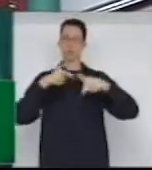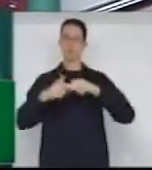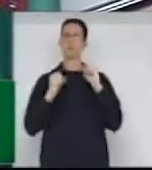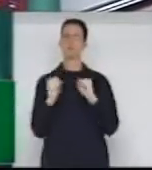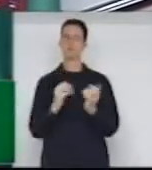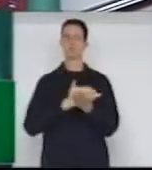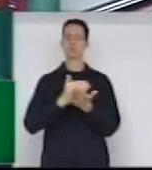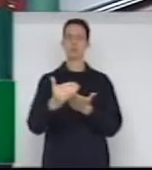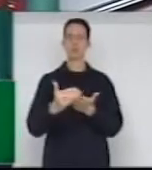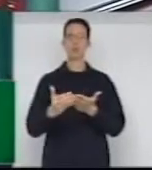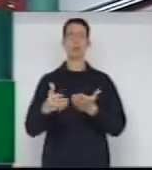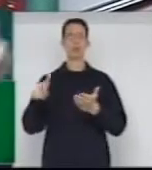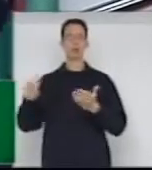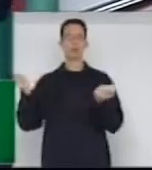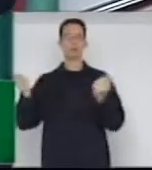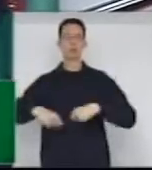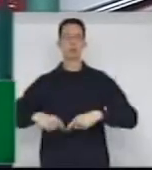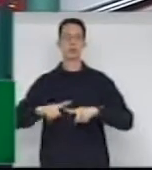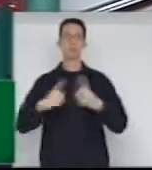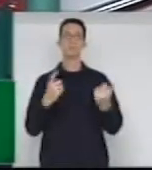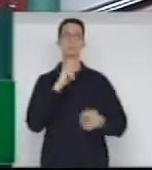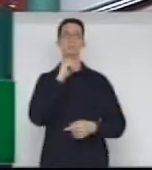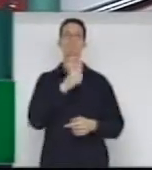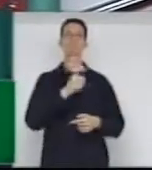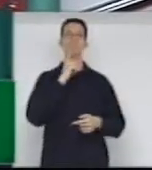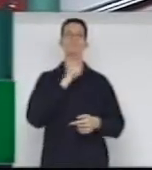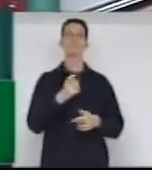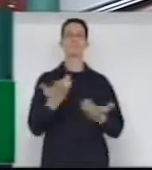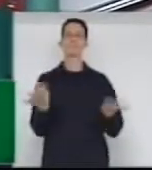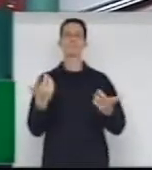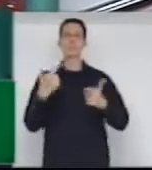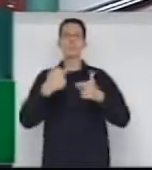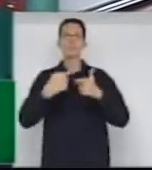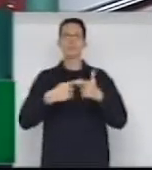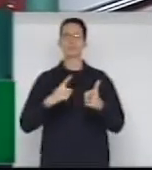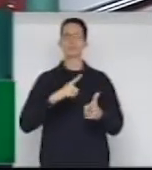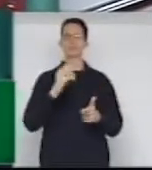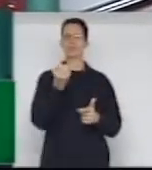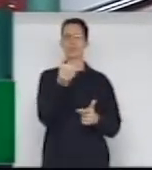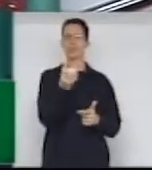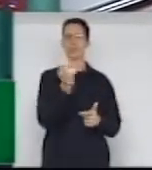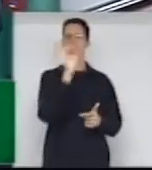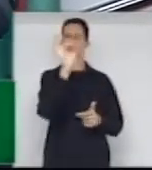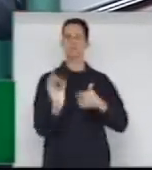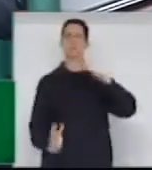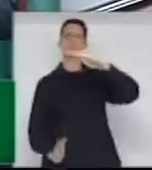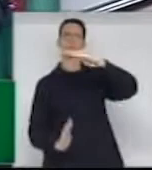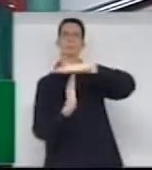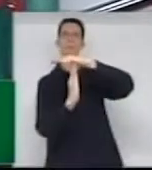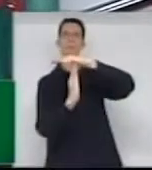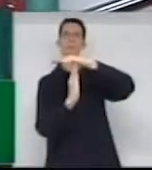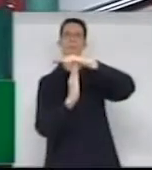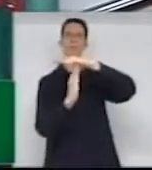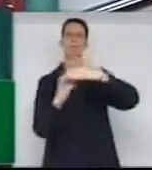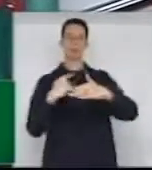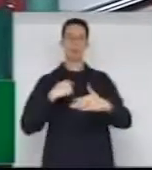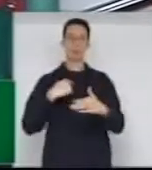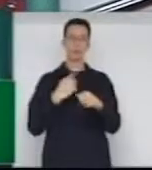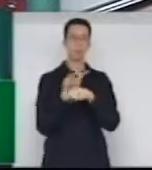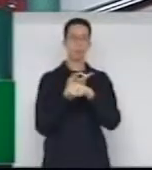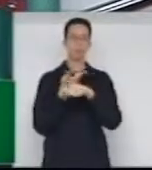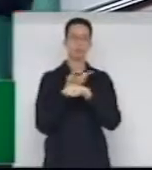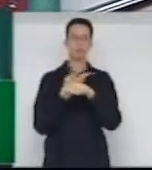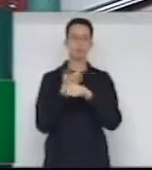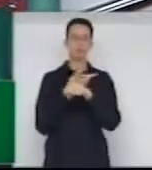serviço da polícia militar, mas não conseguem por conta desse percentual de 6%. Que eu fui buscar a história e